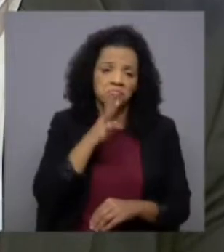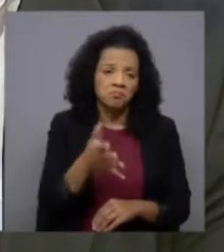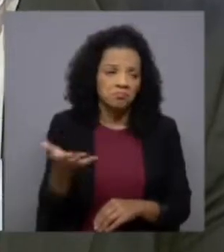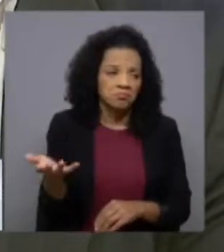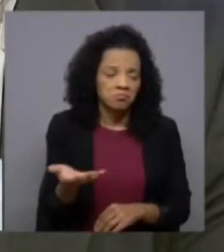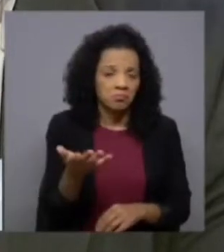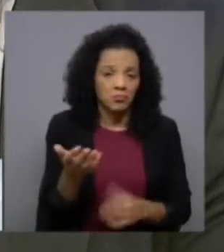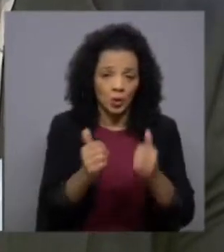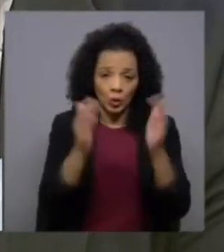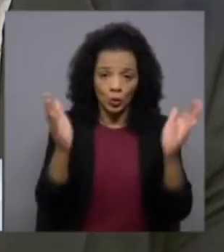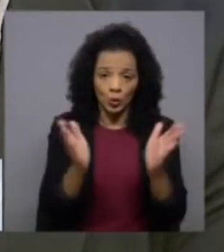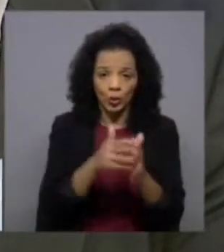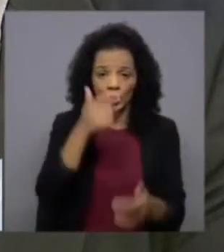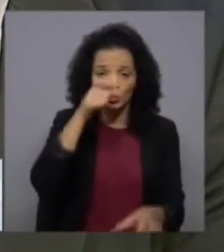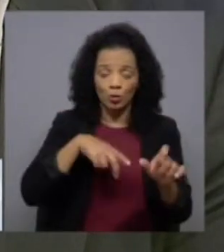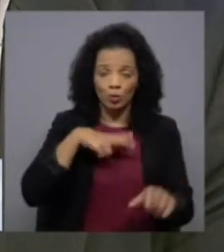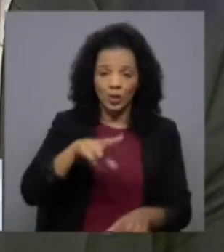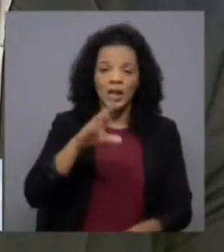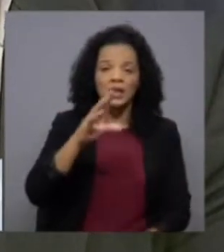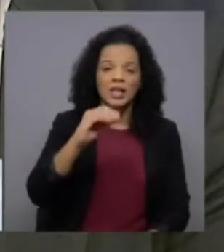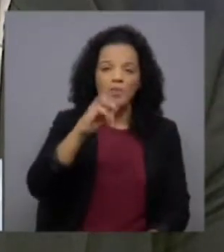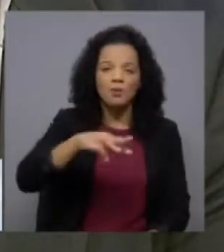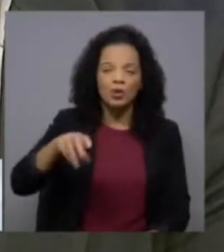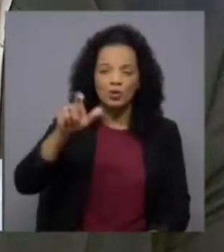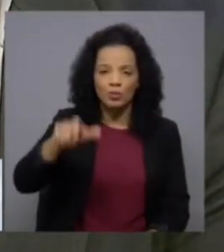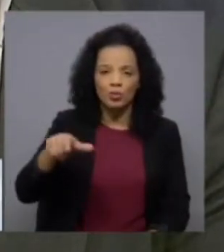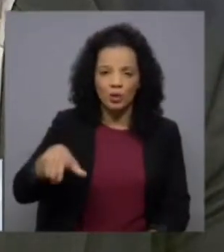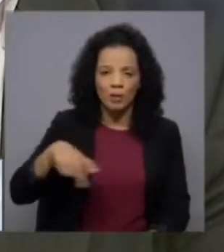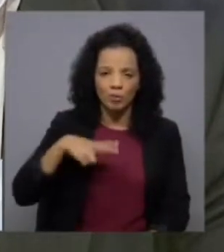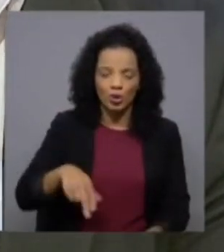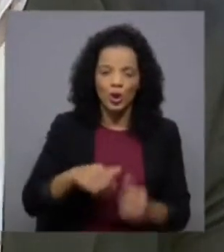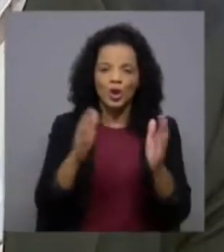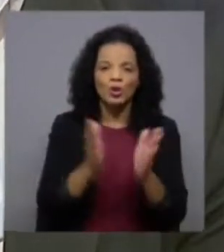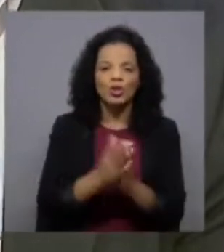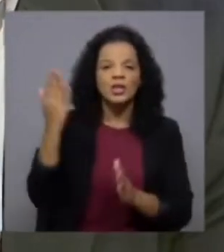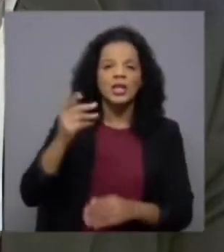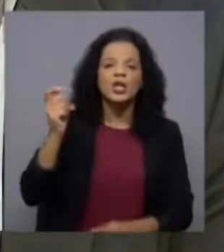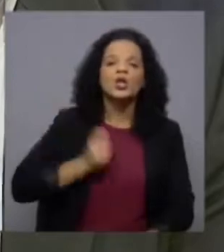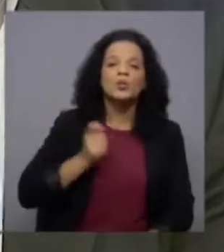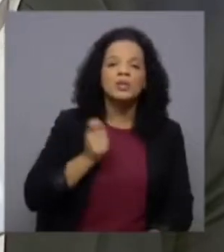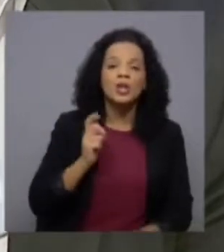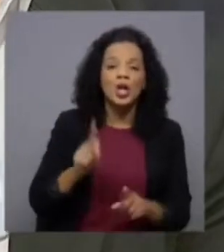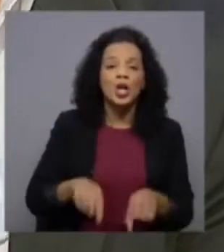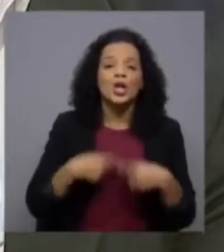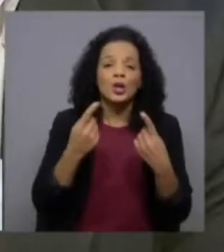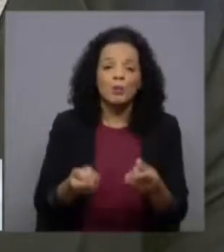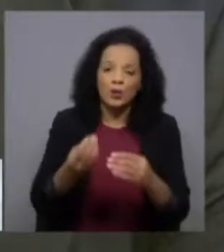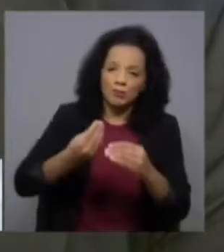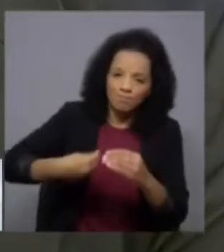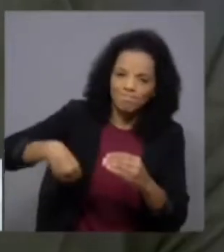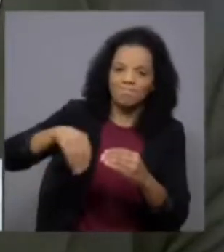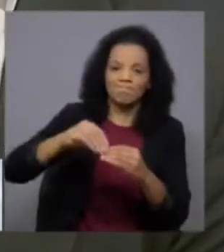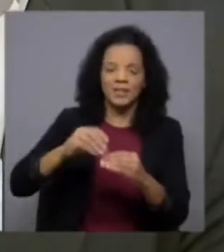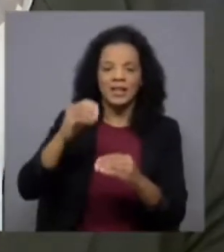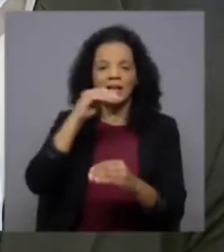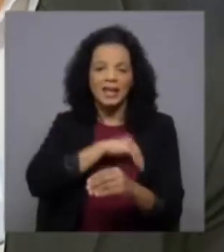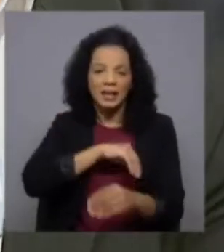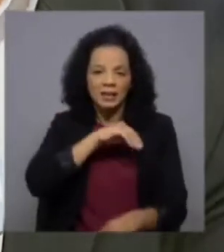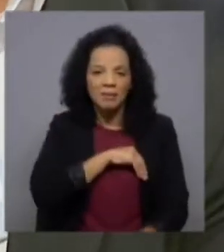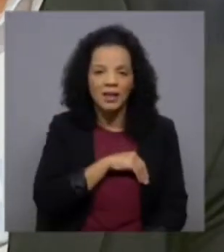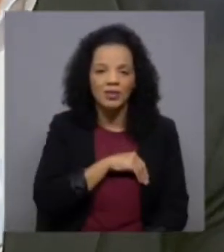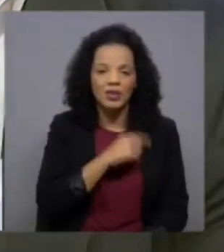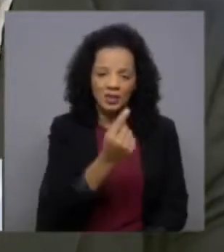todos os portugueses os 10 milhões de portugueses têm logo à partida todos direito a um subsídio e depois em cima disso é que virão os rendimentos de